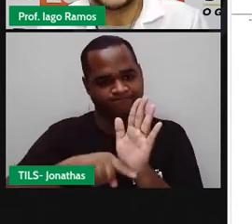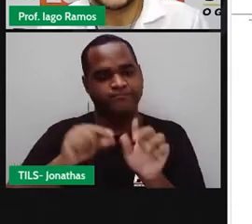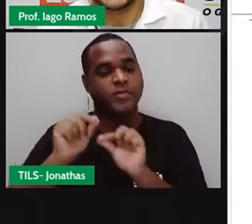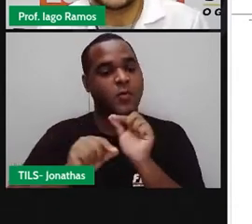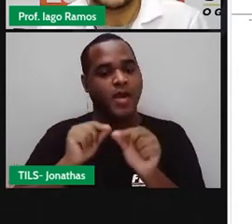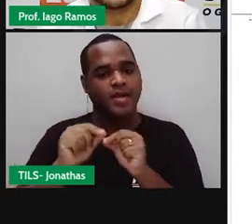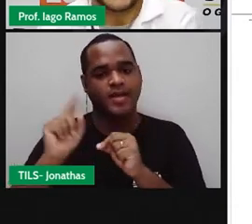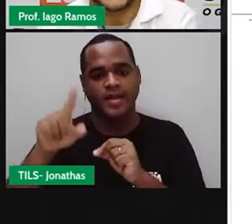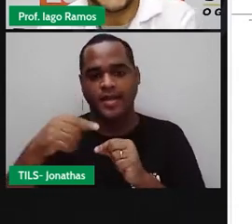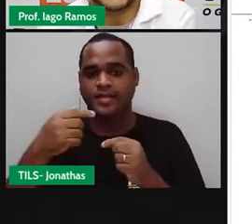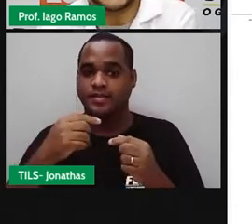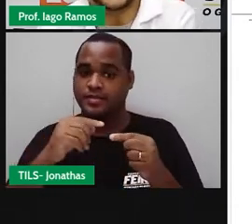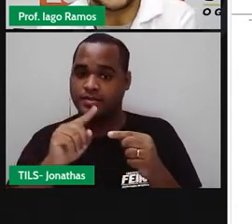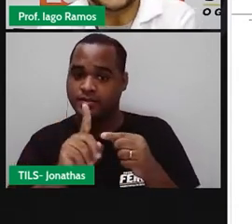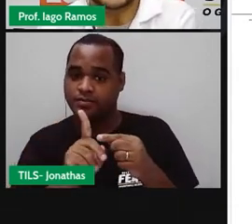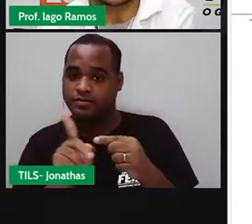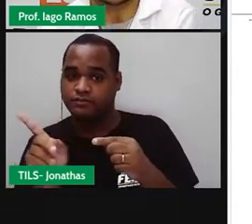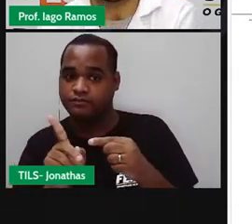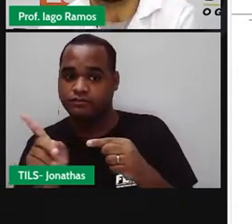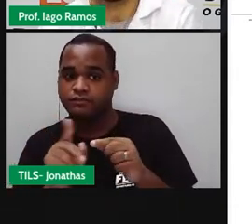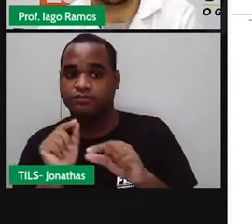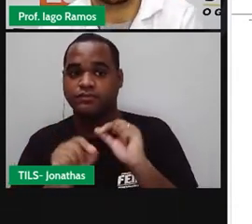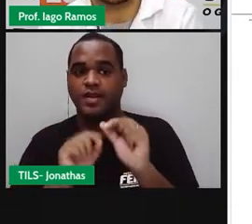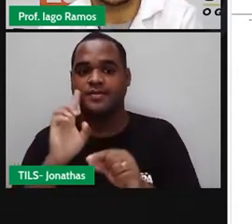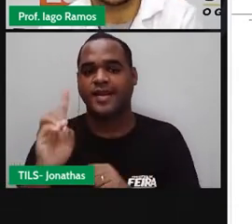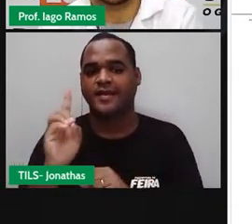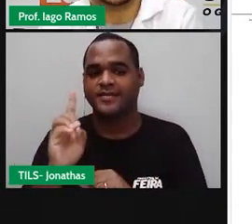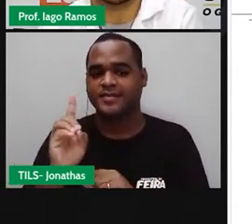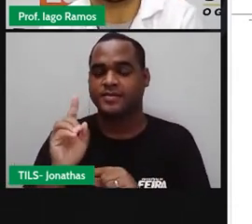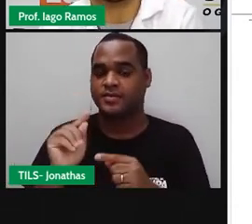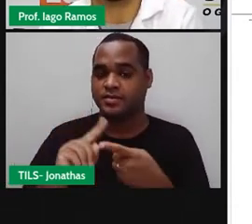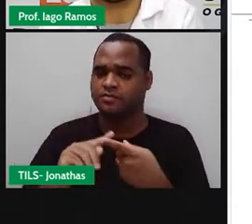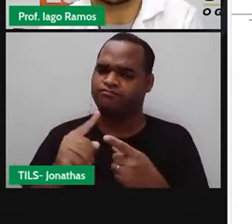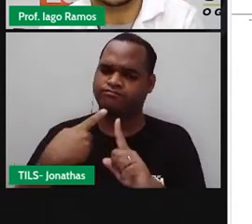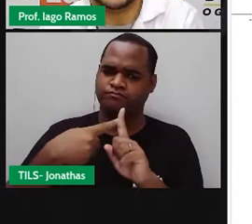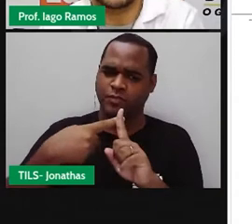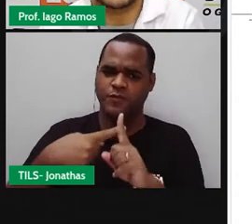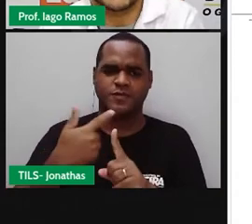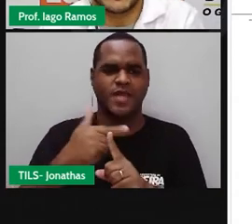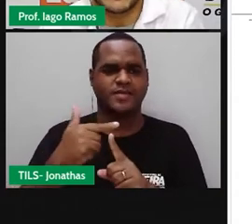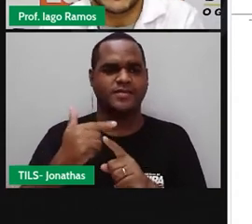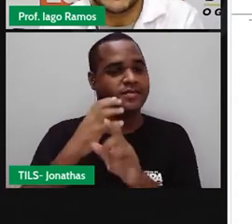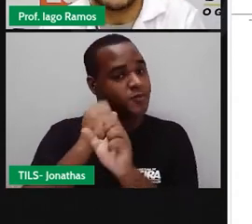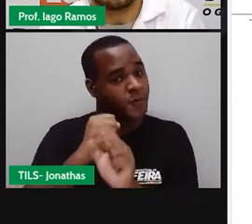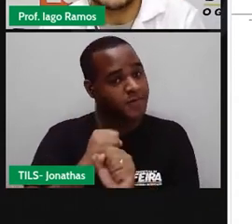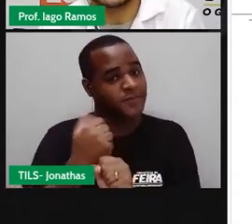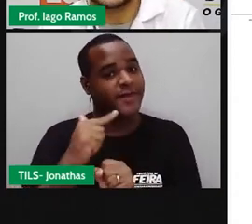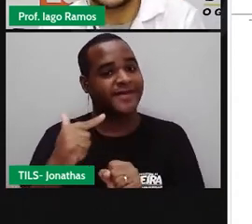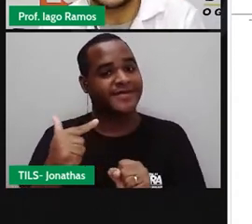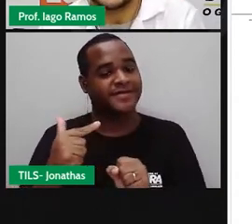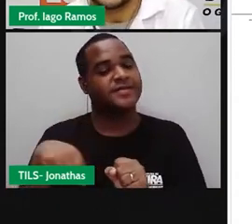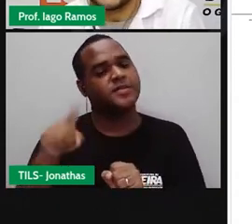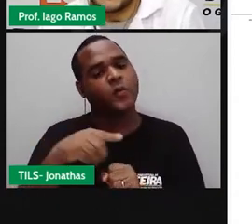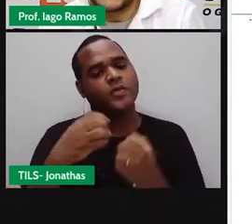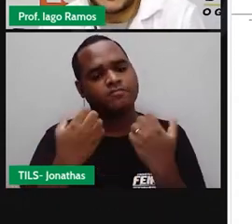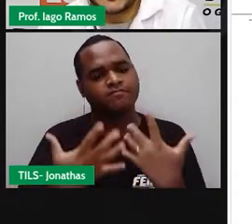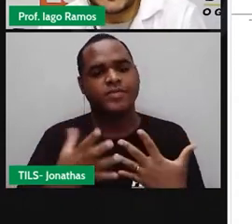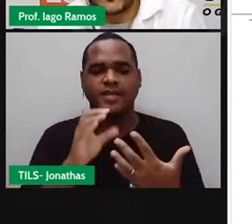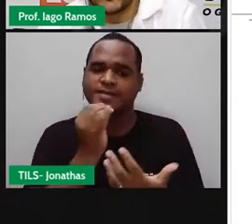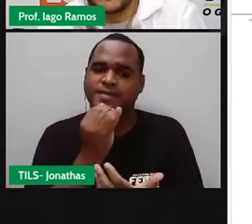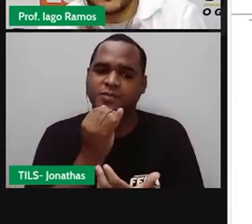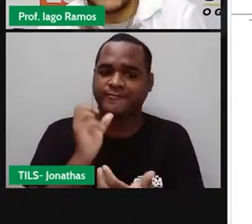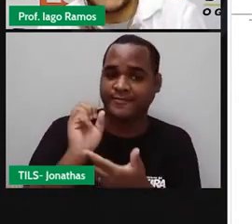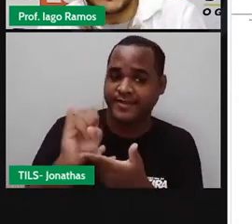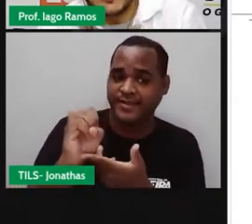setinha aqui indicando para a direita. Número positivo é aquele que não tem sinal, tá? Mas se a gente